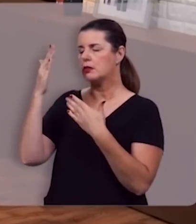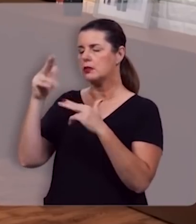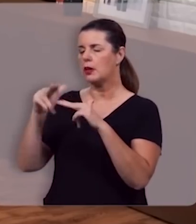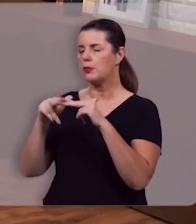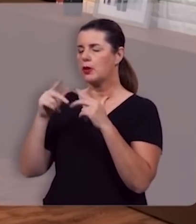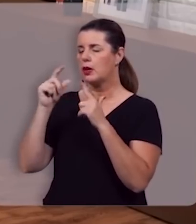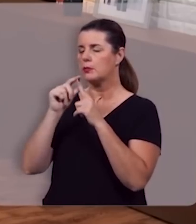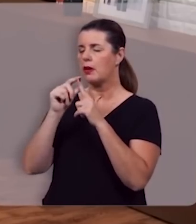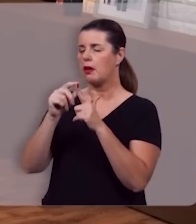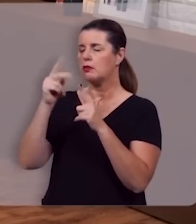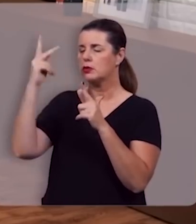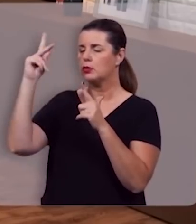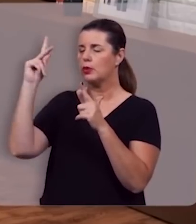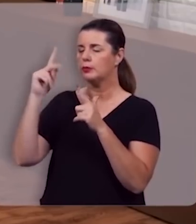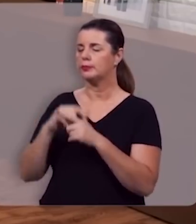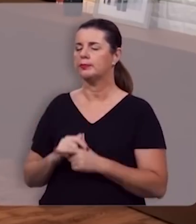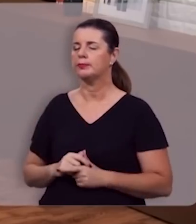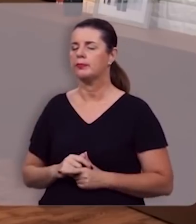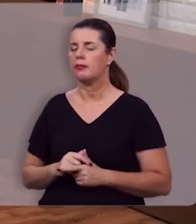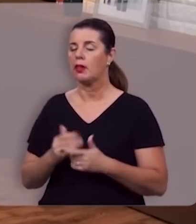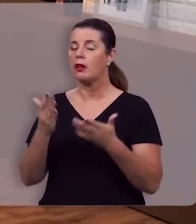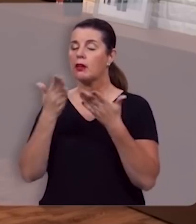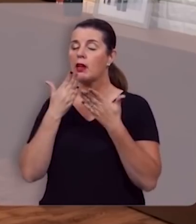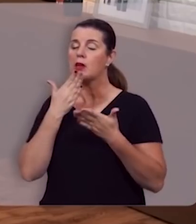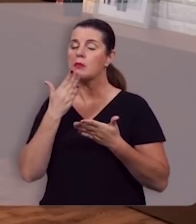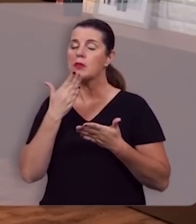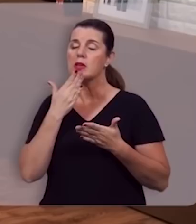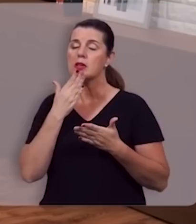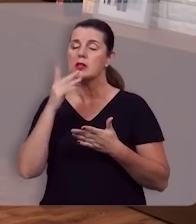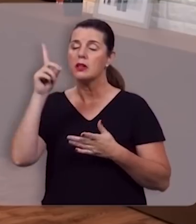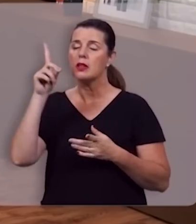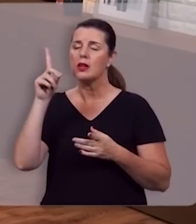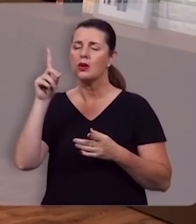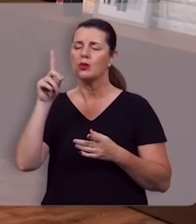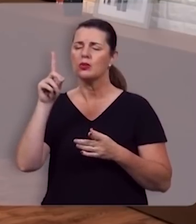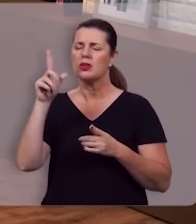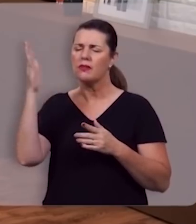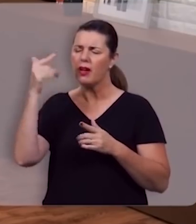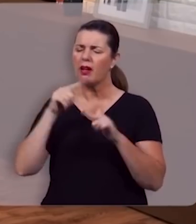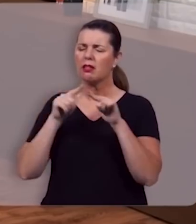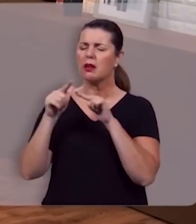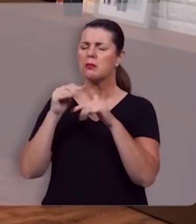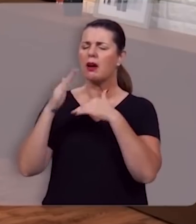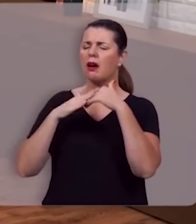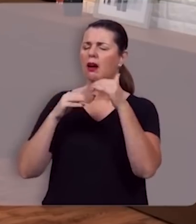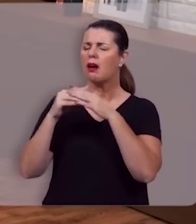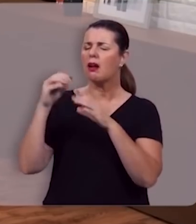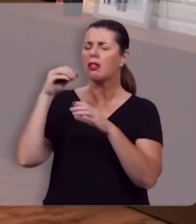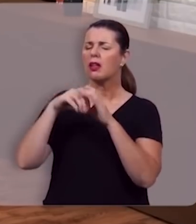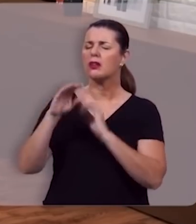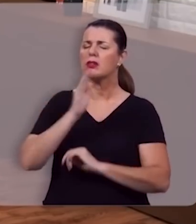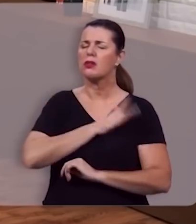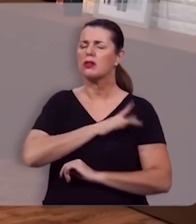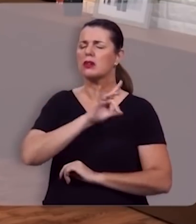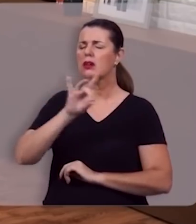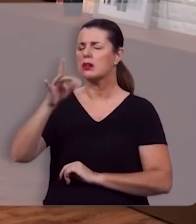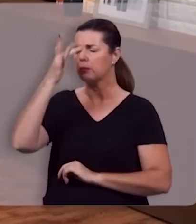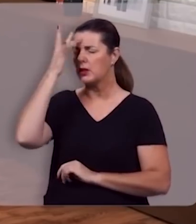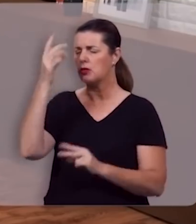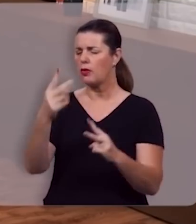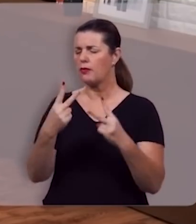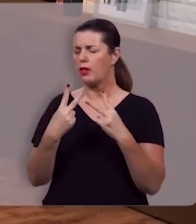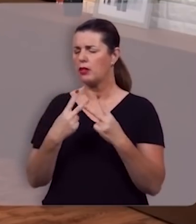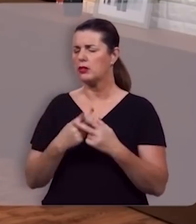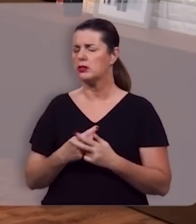pela tua palavra e eu quero te pedir Deus que tu apliques esta palavra ao coração daqueles que estão nos assistindo neste momento